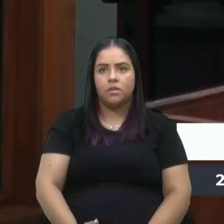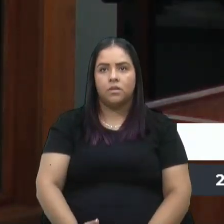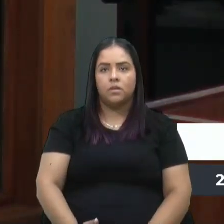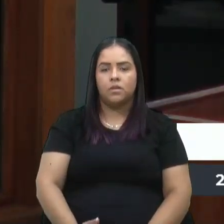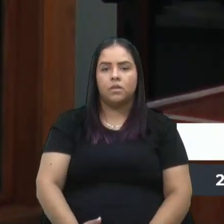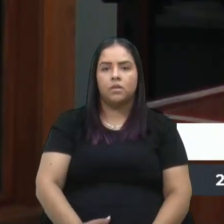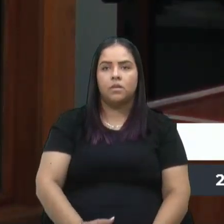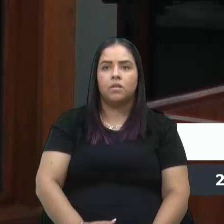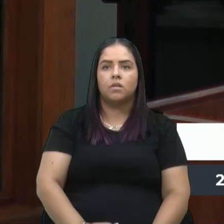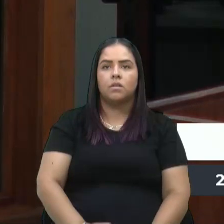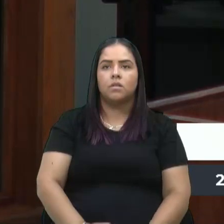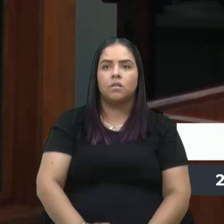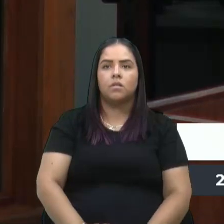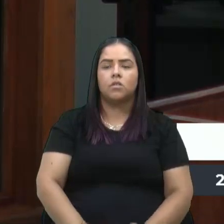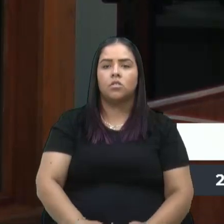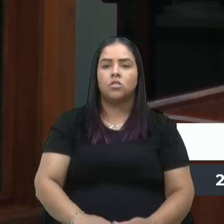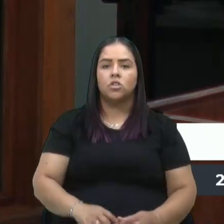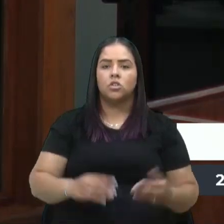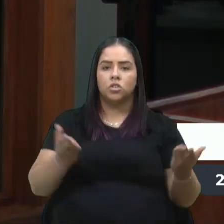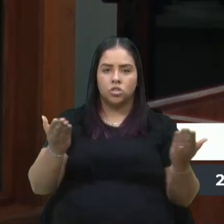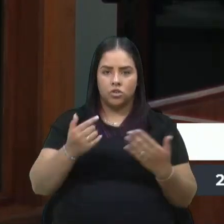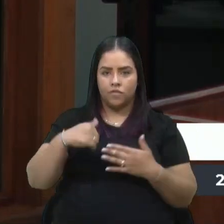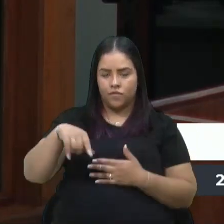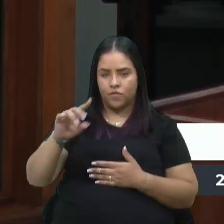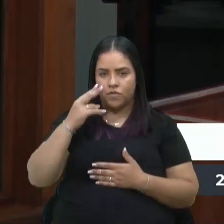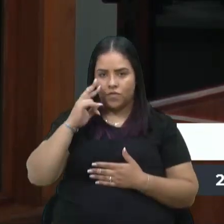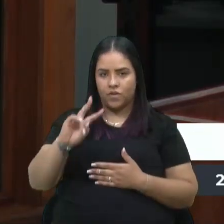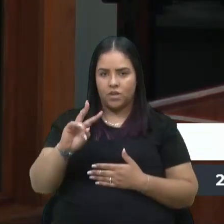Quem já foi visitar o Memorial do Esporte Clube Juventude?